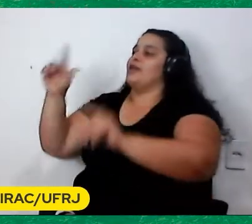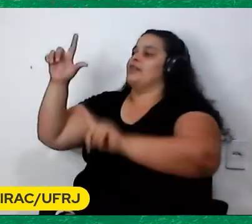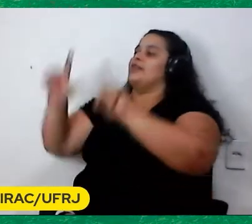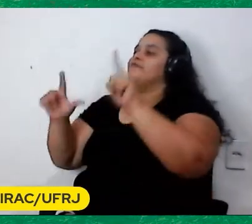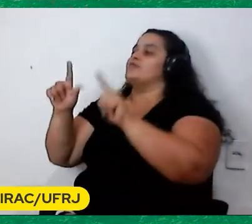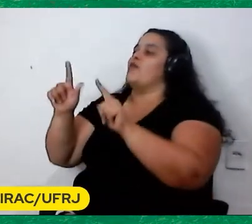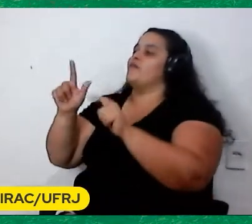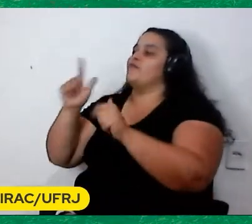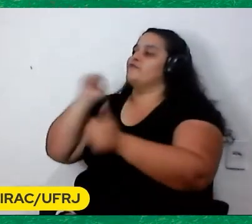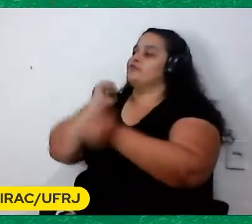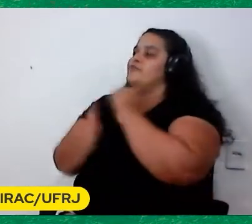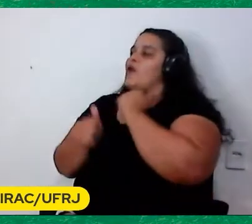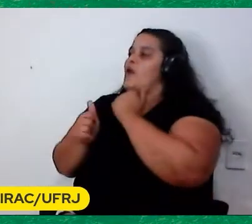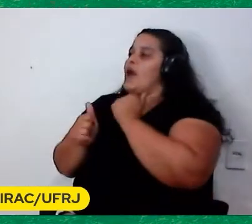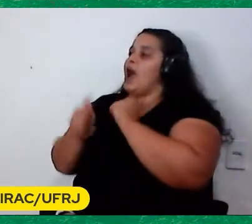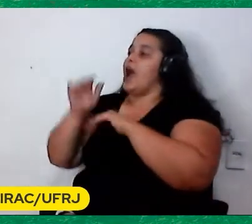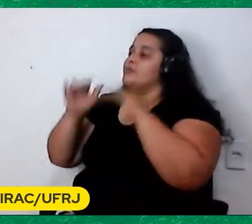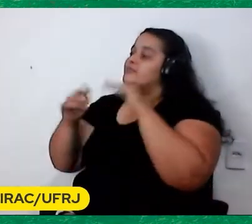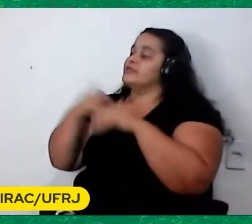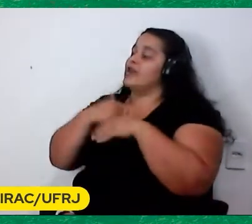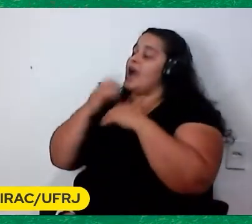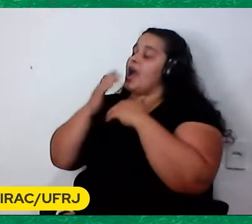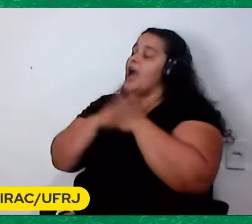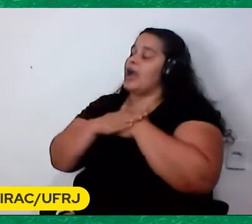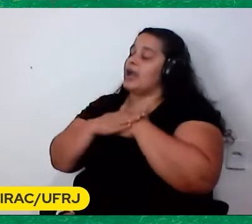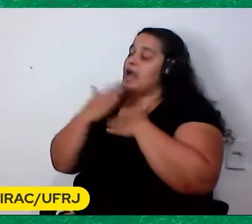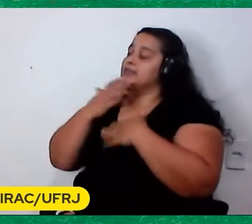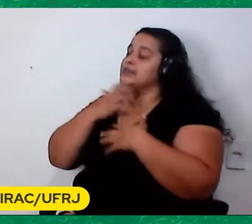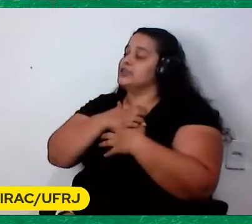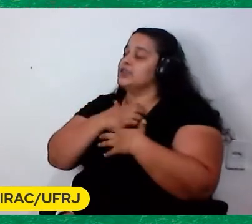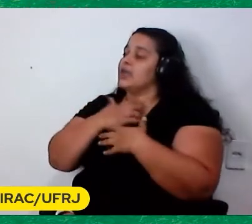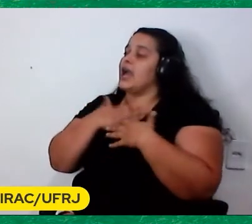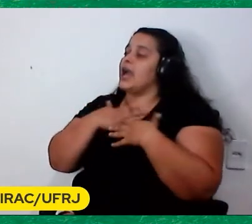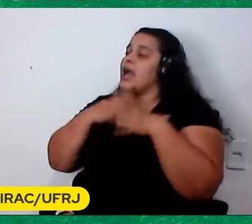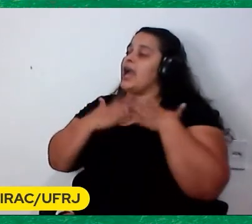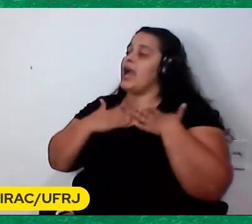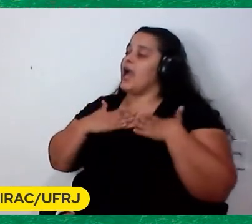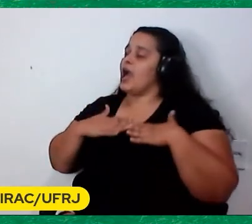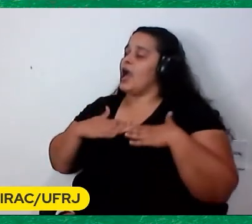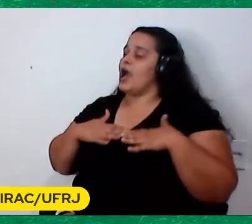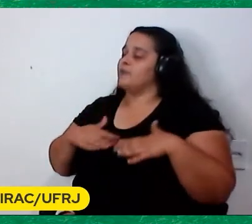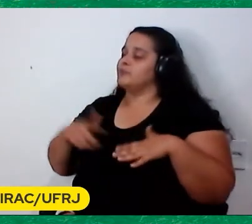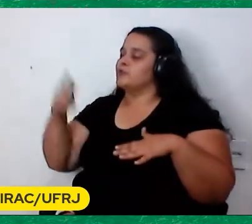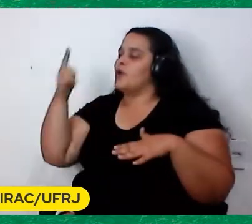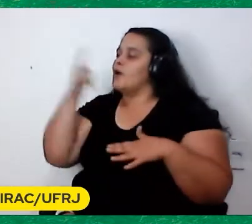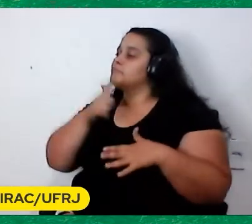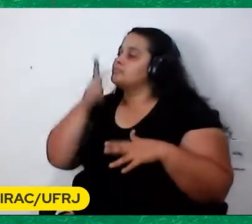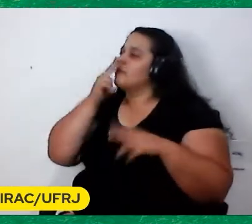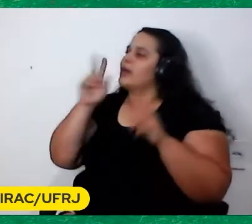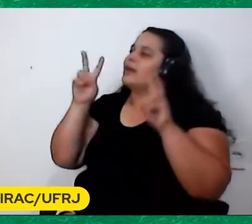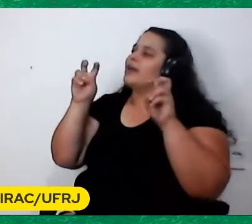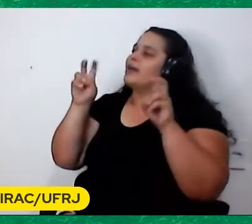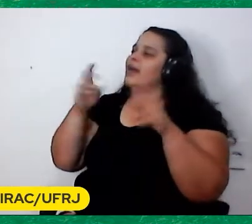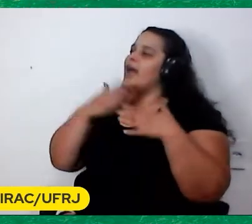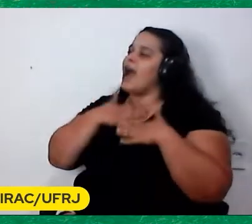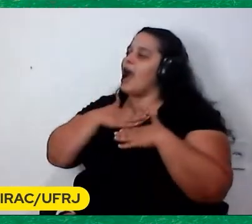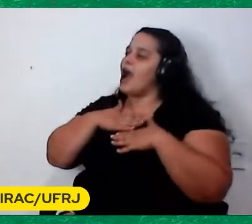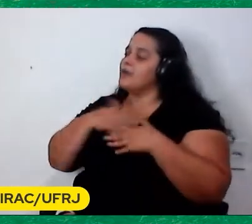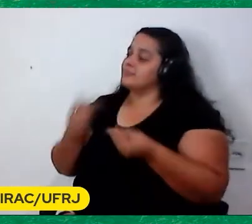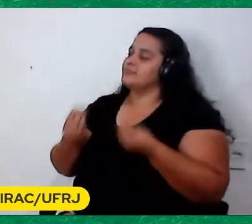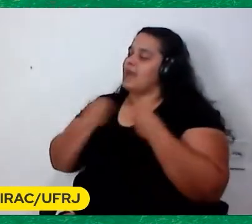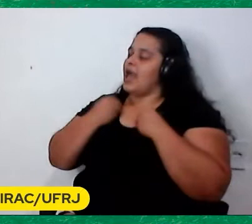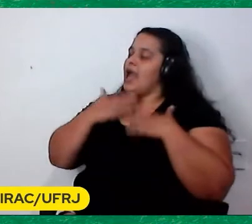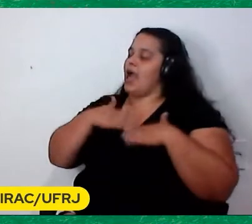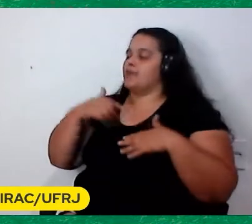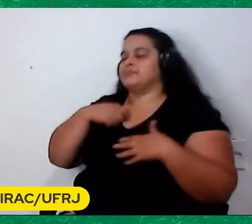Aí eu conseguia dormir E me acalmar Servia como Base de Ninário Eu acho Agora estou me lembrando